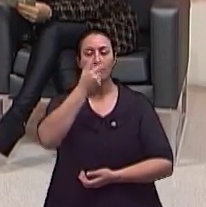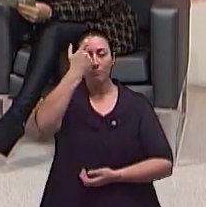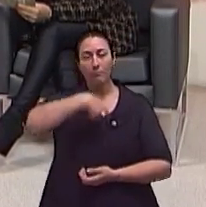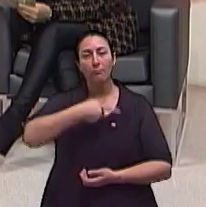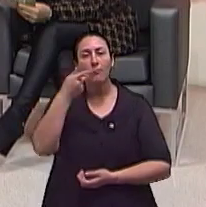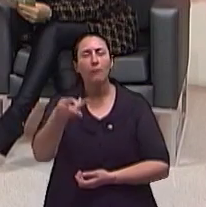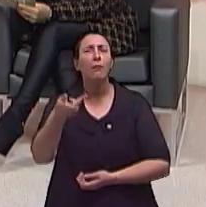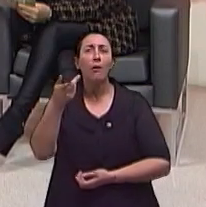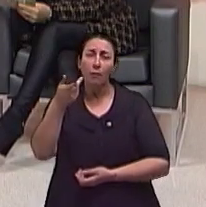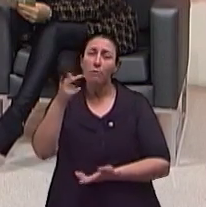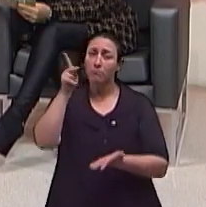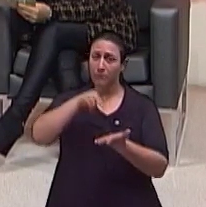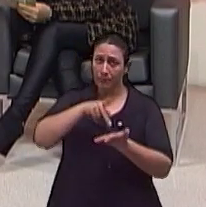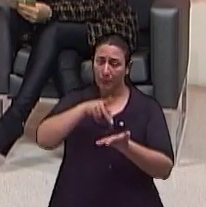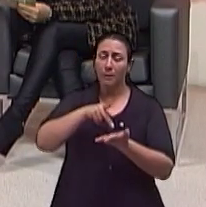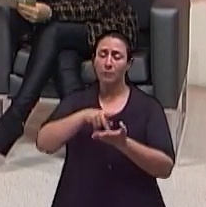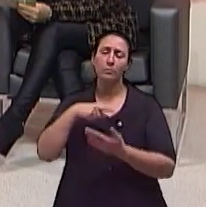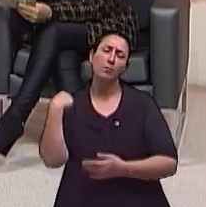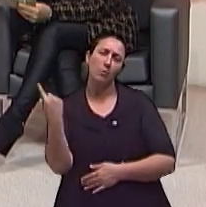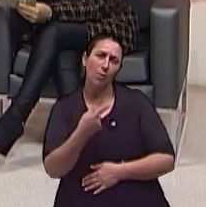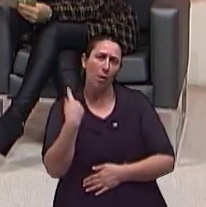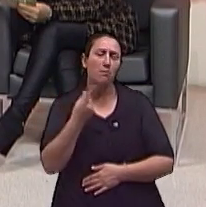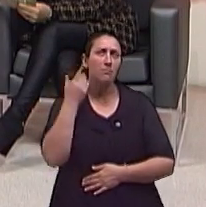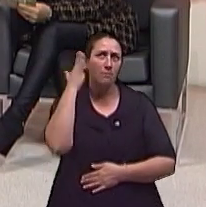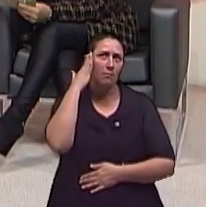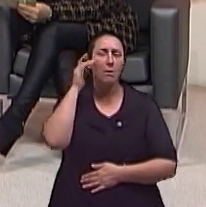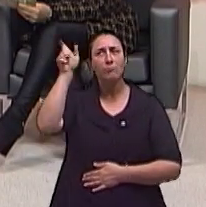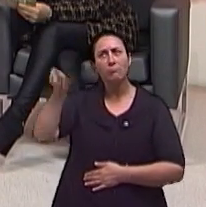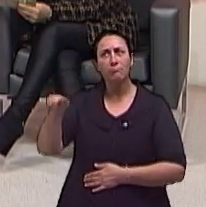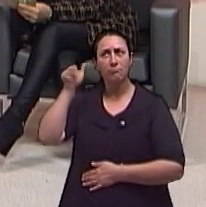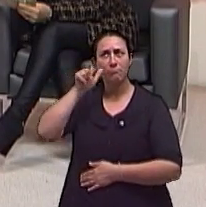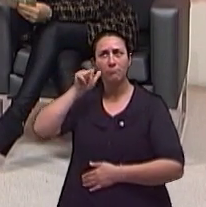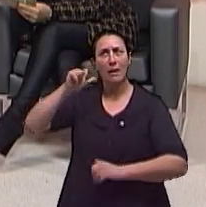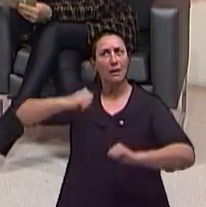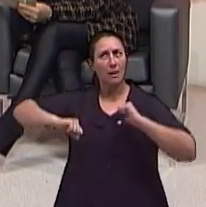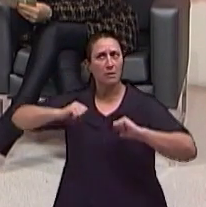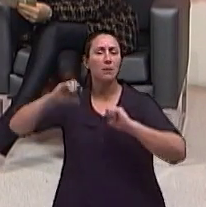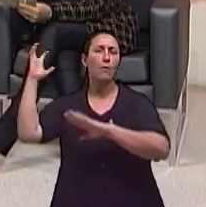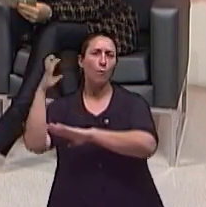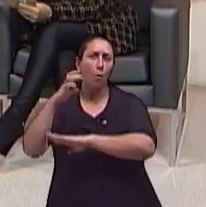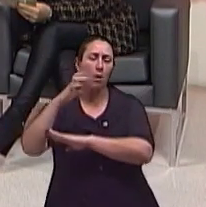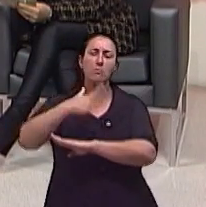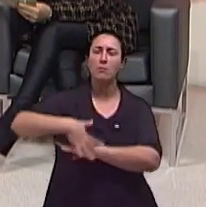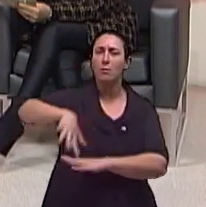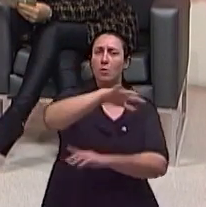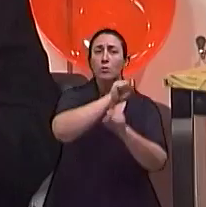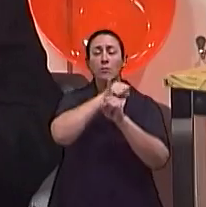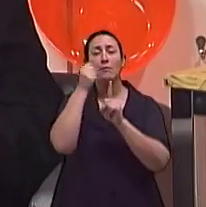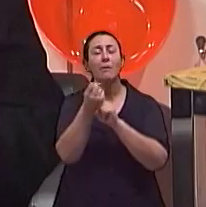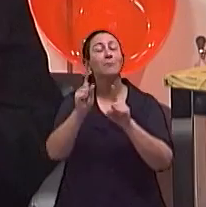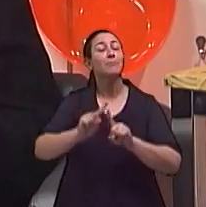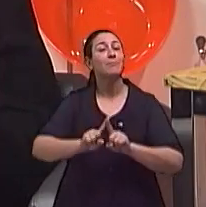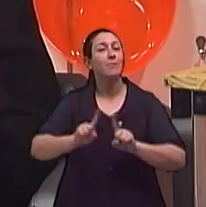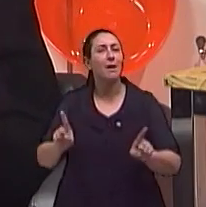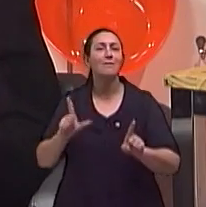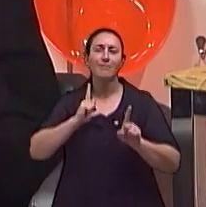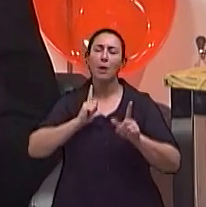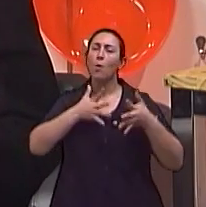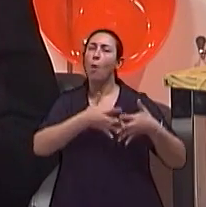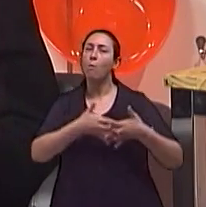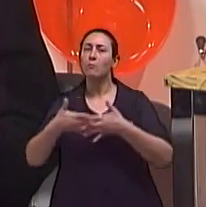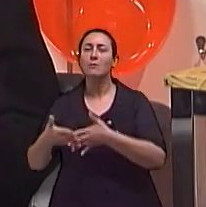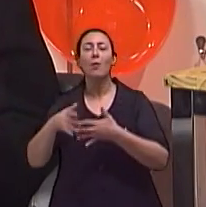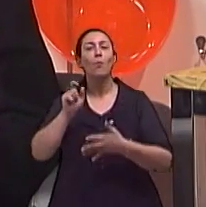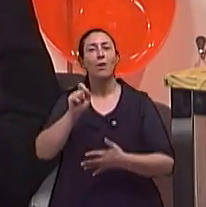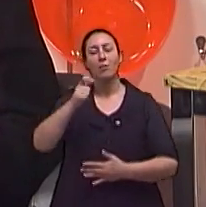gente dizer, tu mesmo fizesse a referência, que influenciaram as pessoas, mas que existe uma confusão que às vezes as pessoas